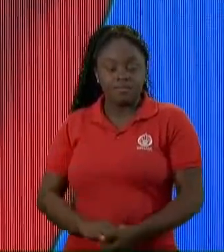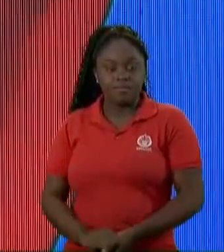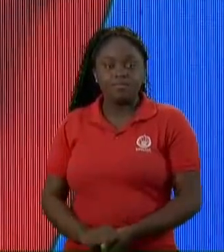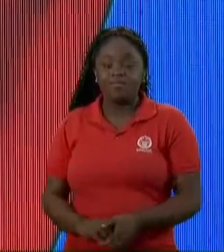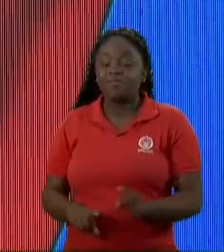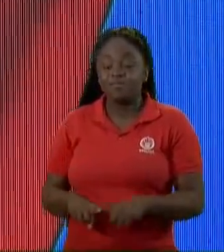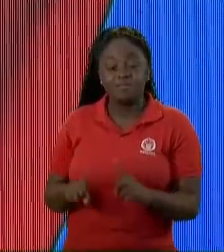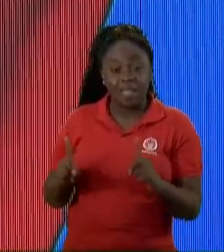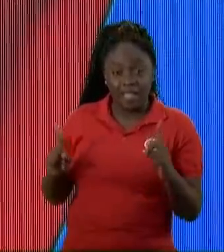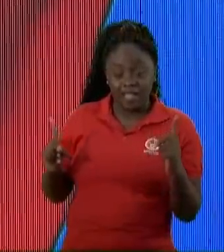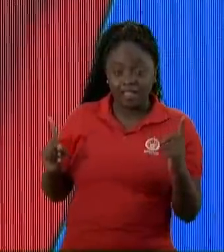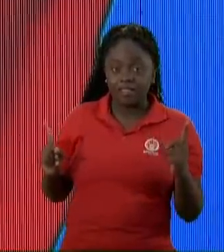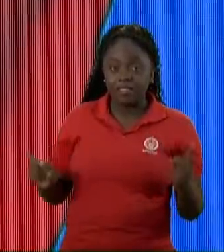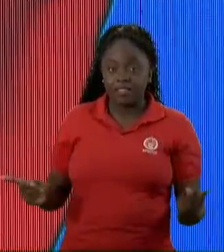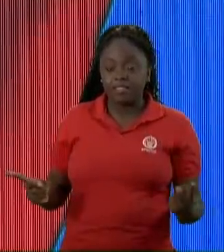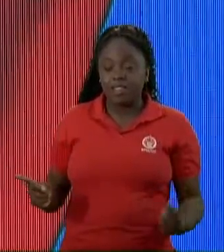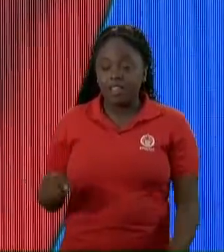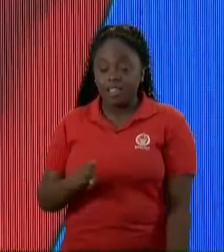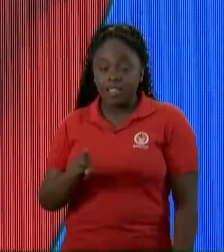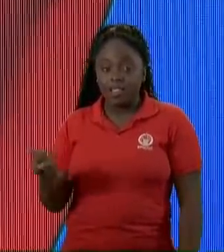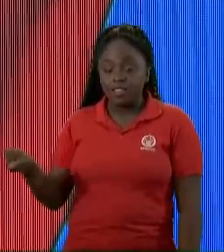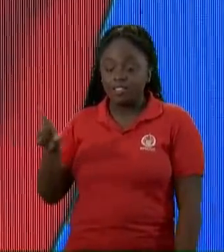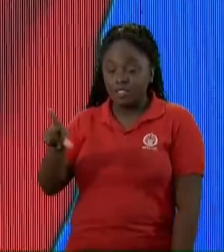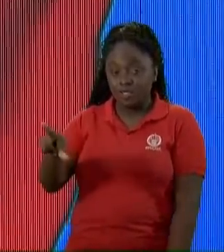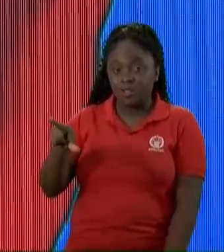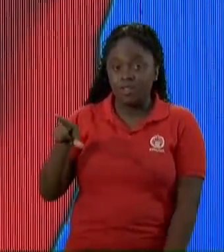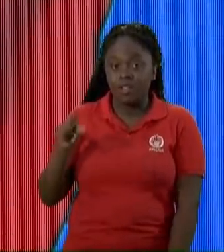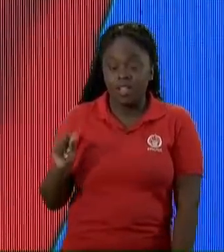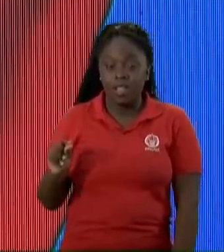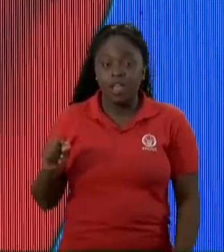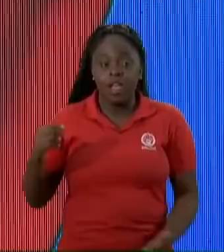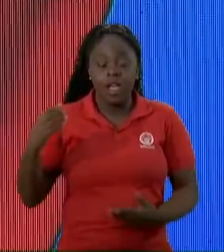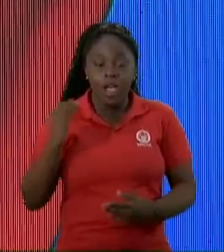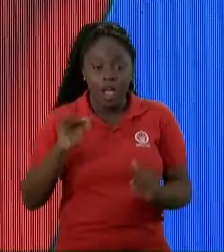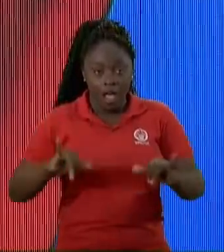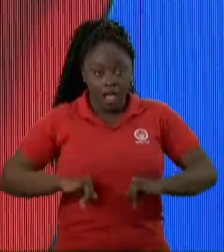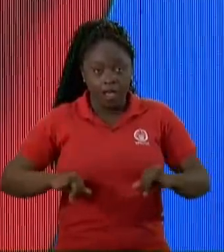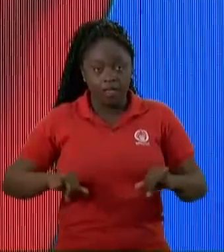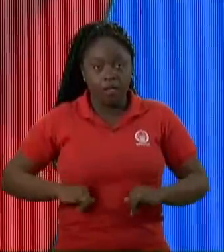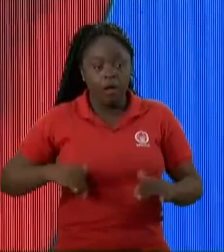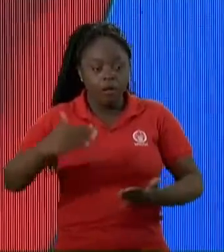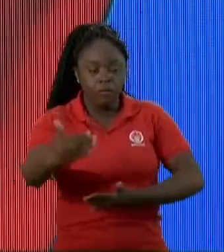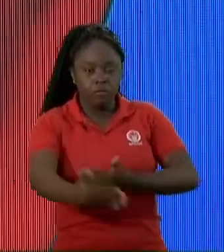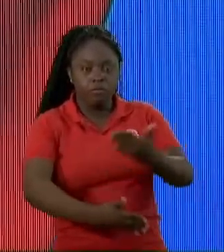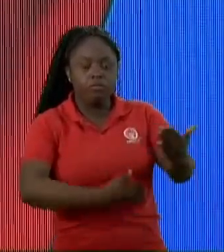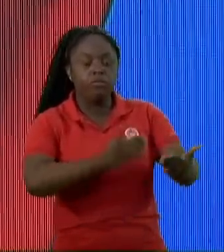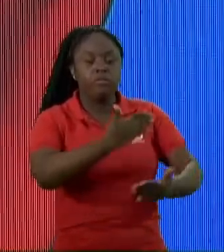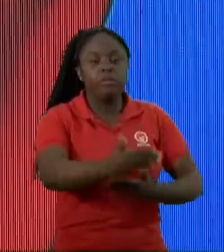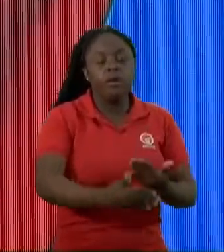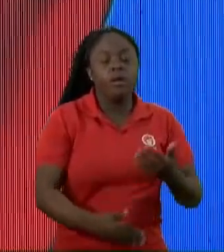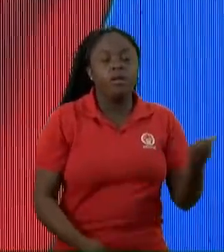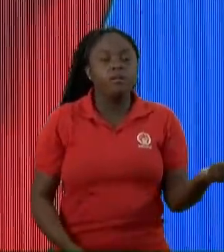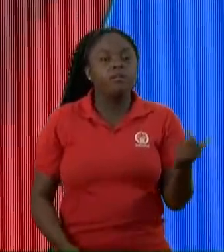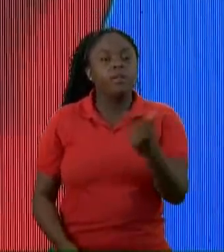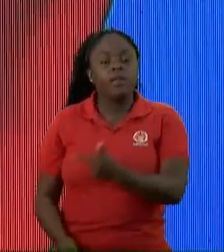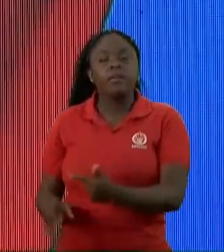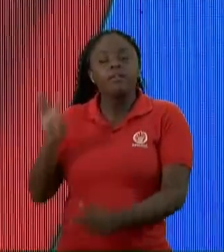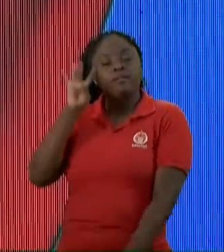Mas Escolheram Passar a dor Pra frente Ao invés De